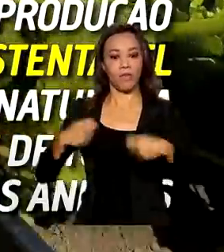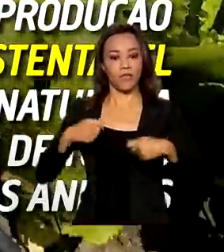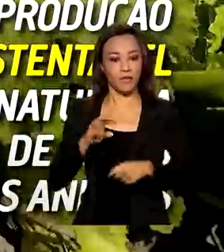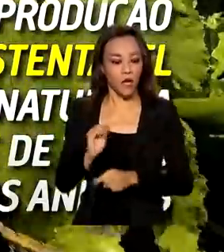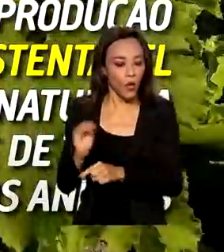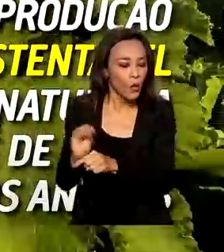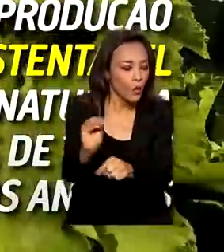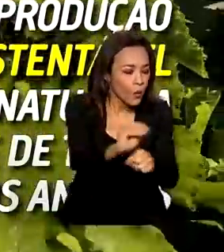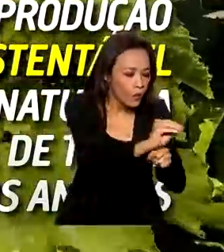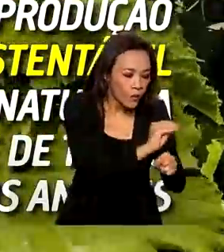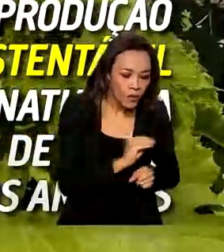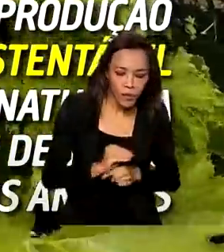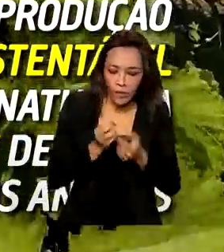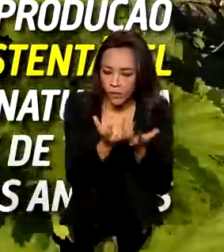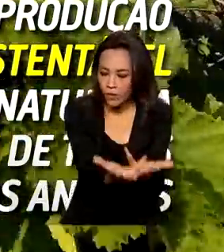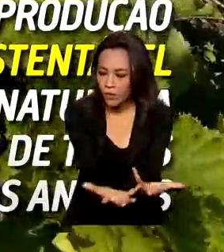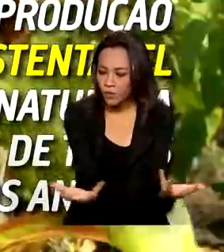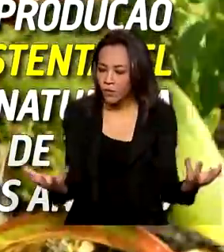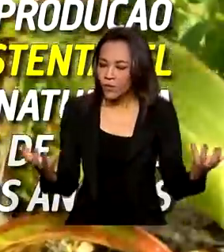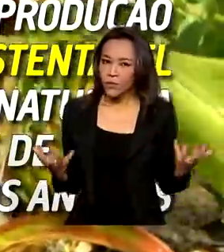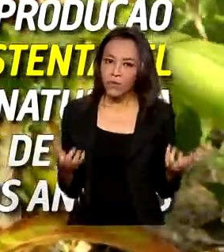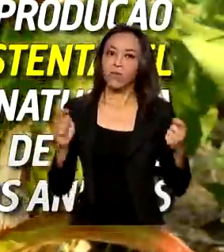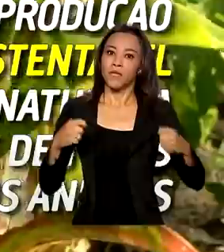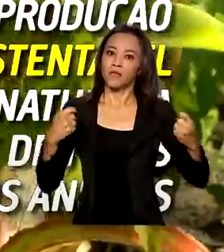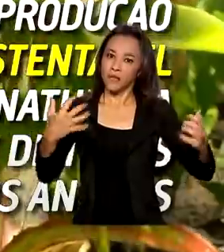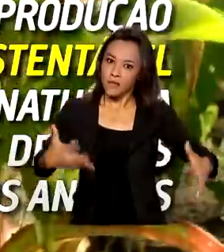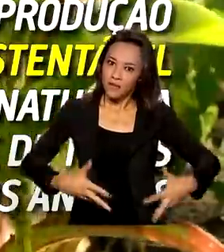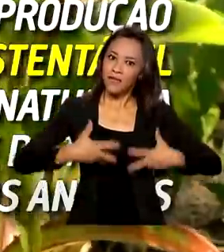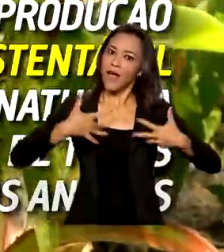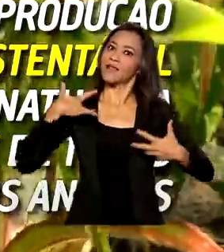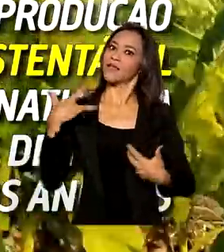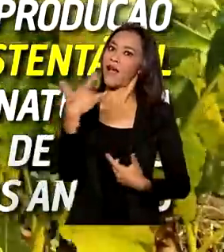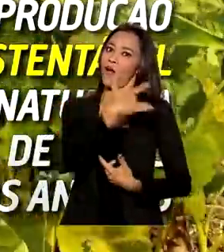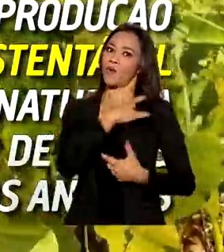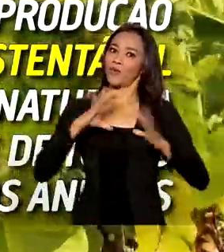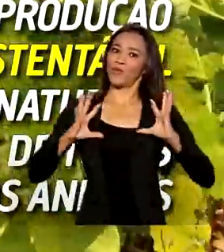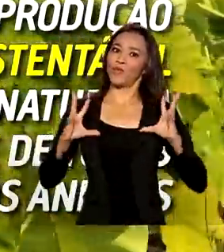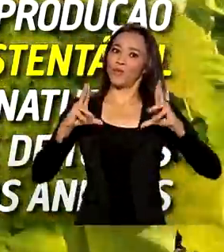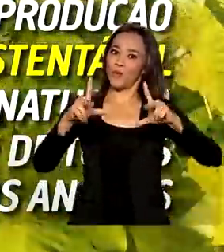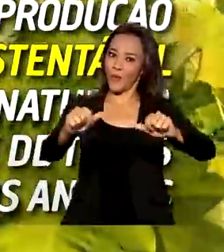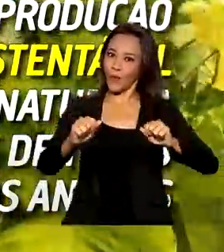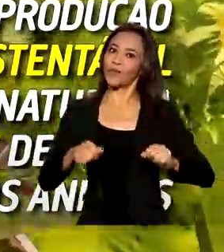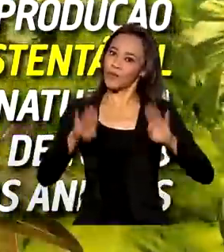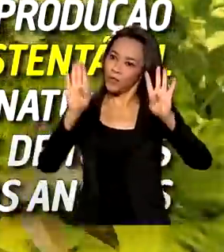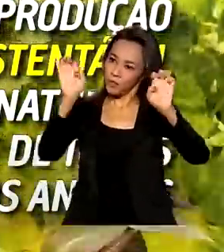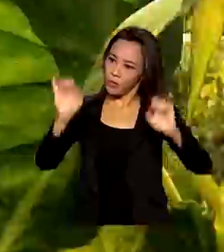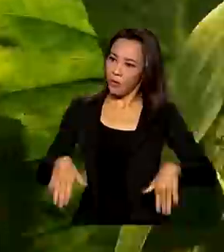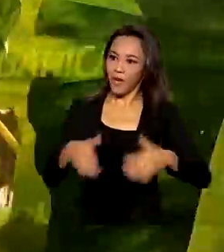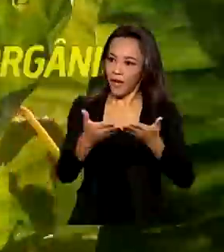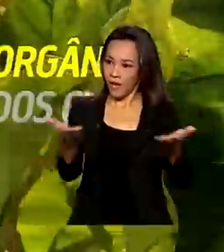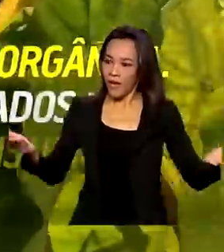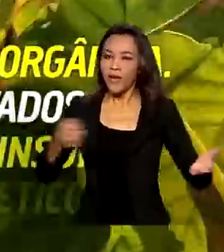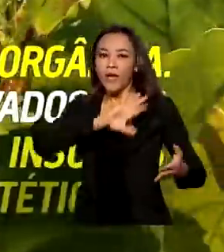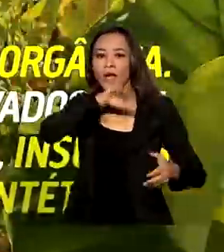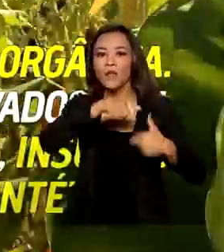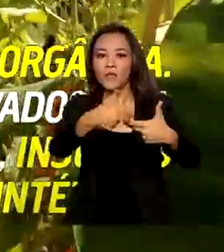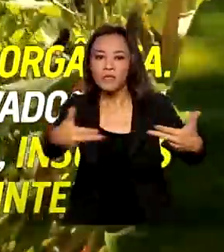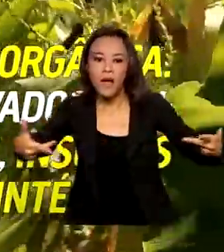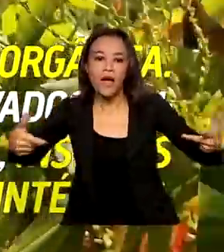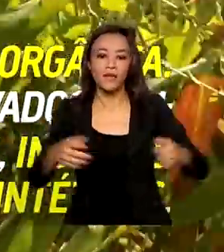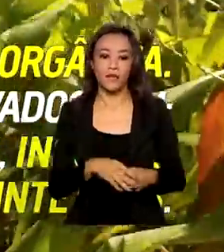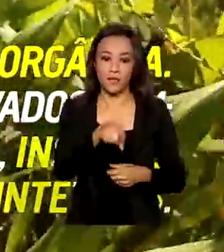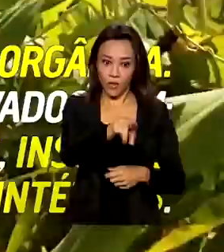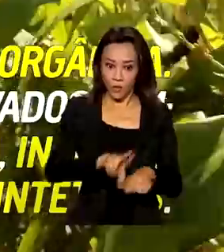e harmônica com a natureza, deve promover a saúde de todos e preservar o bem-estar dos animais. No cultivo de